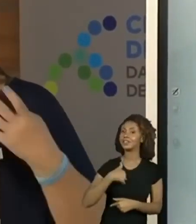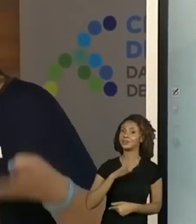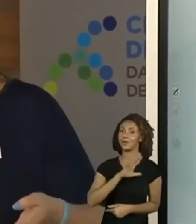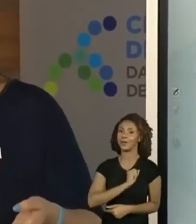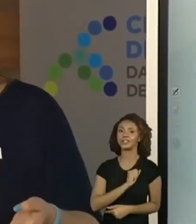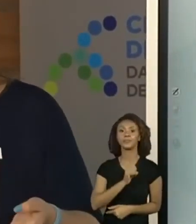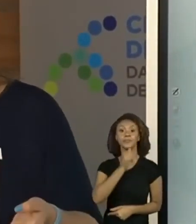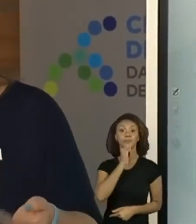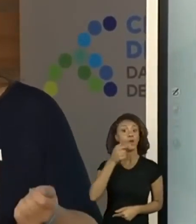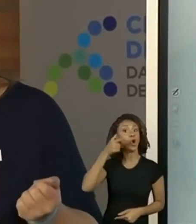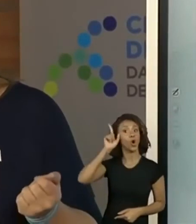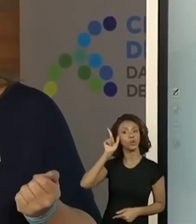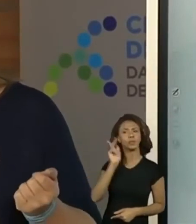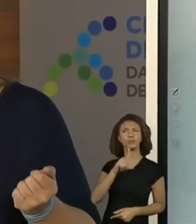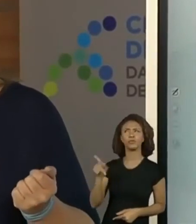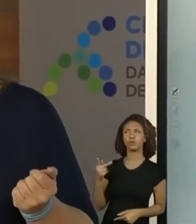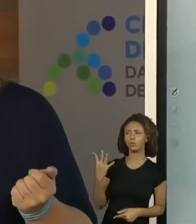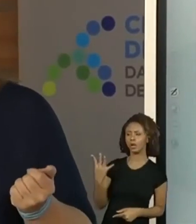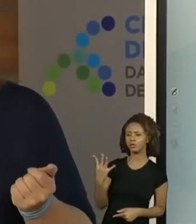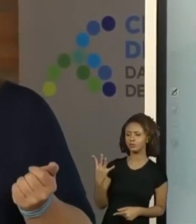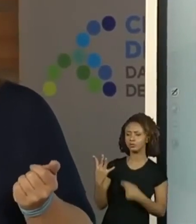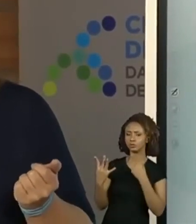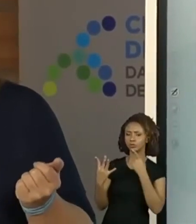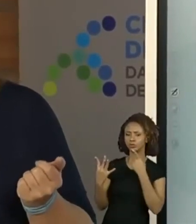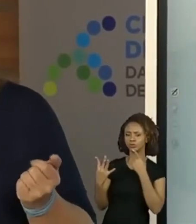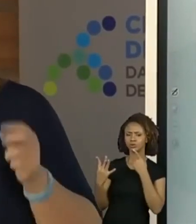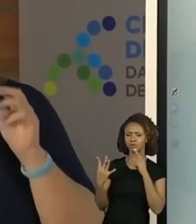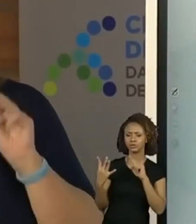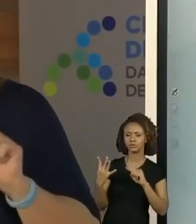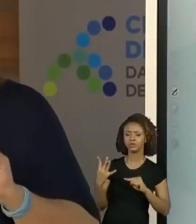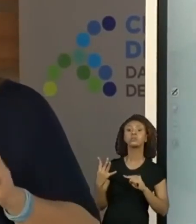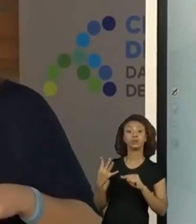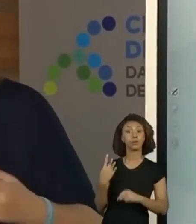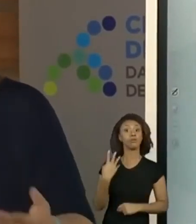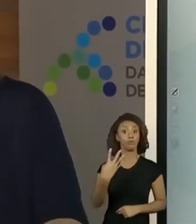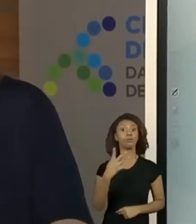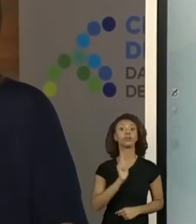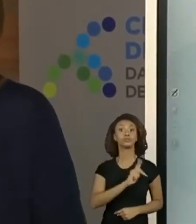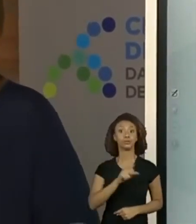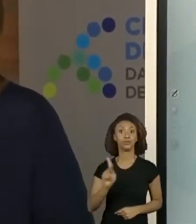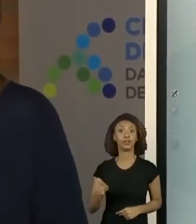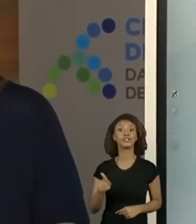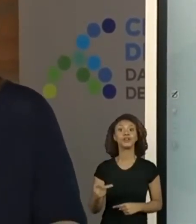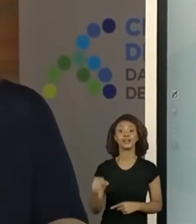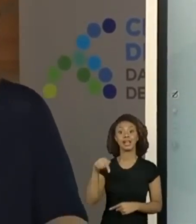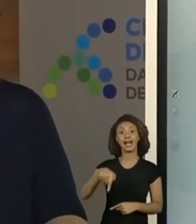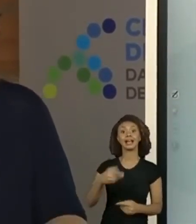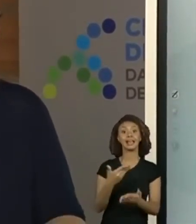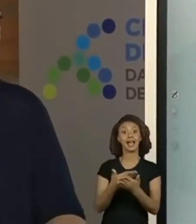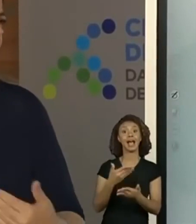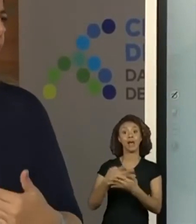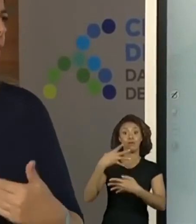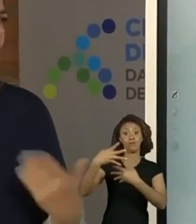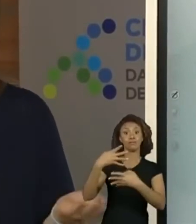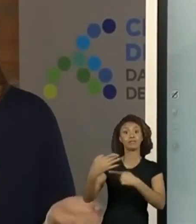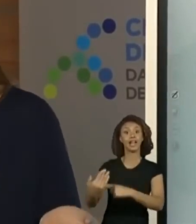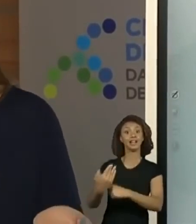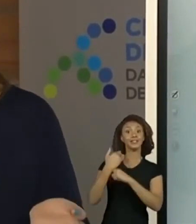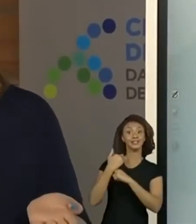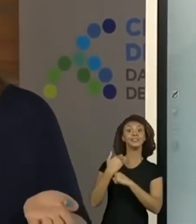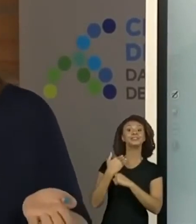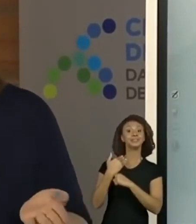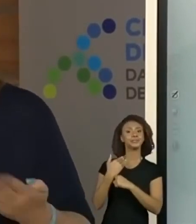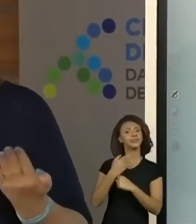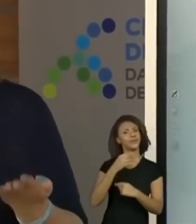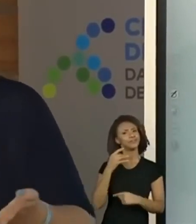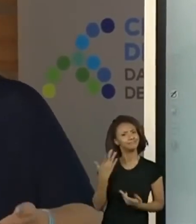ontem, quatro professores, deixa eu ver, quatro, quatro professores contribuíram com quadrinhas. Nada como gostoso